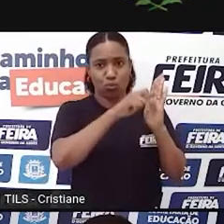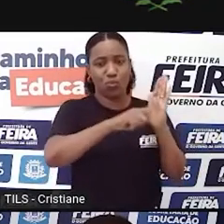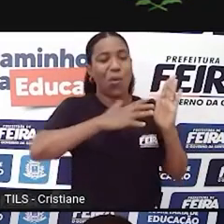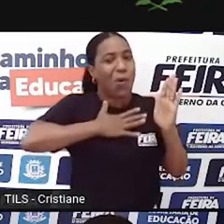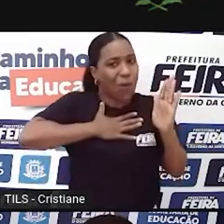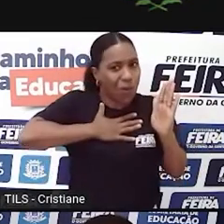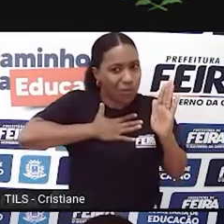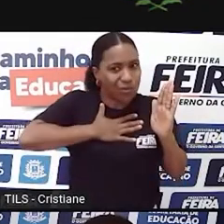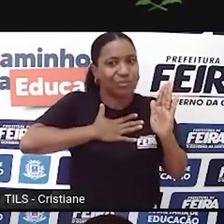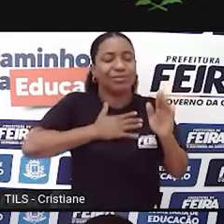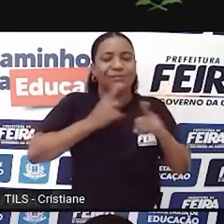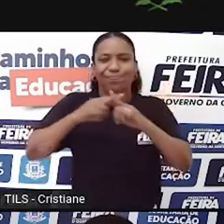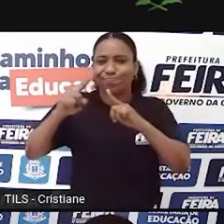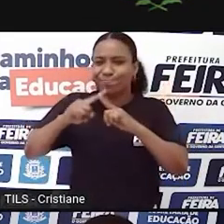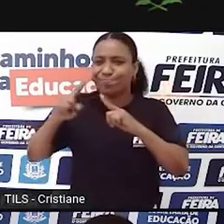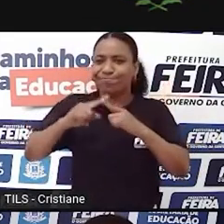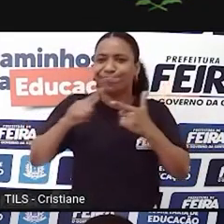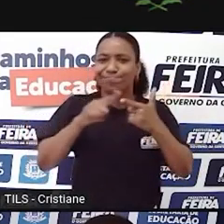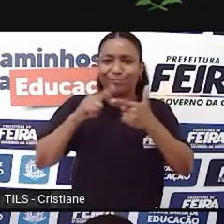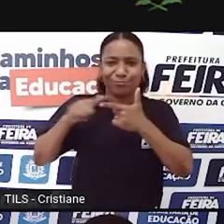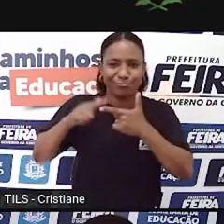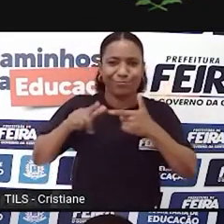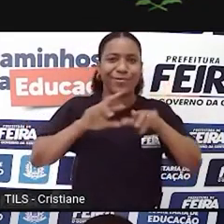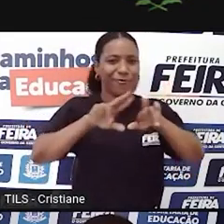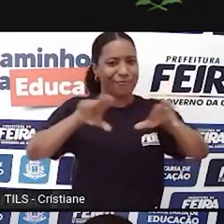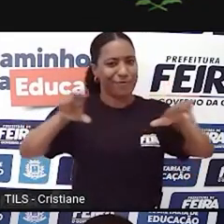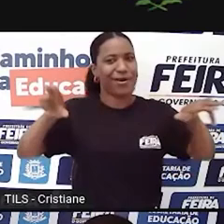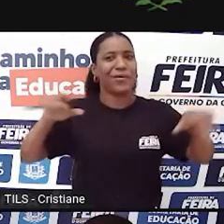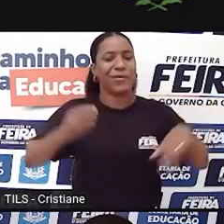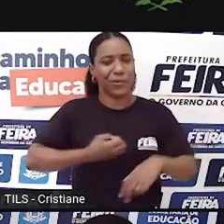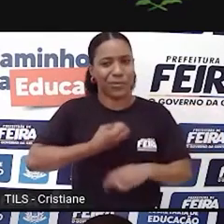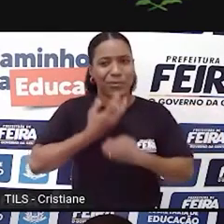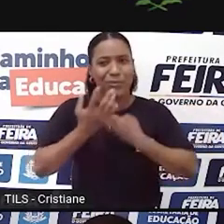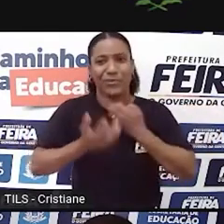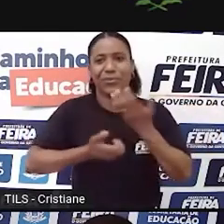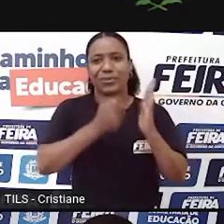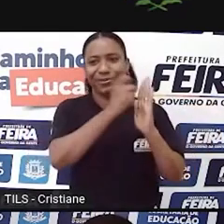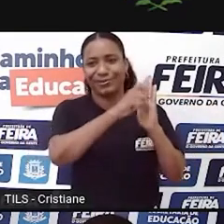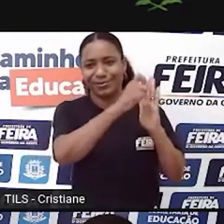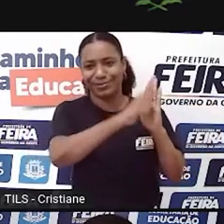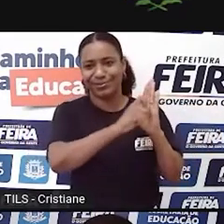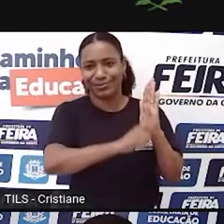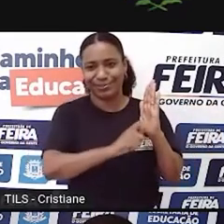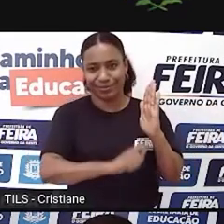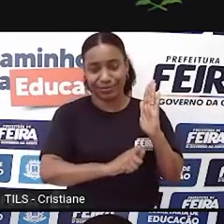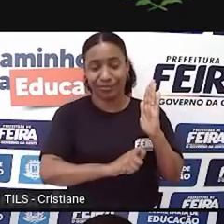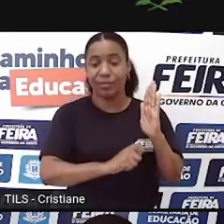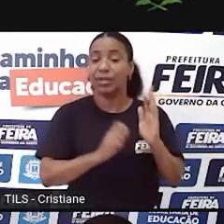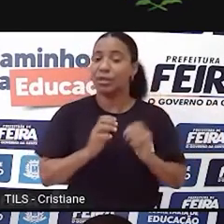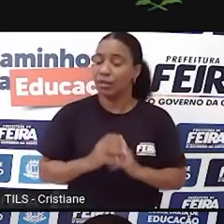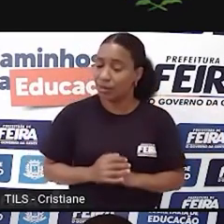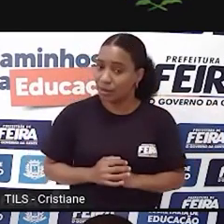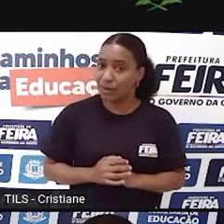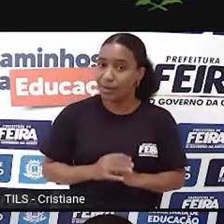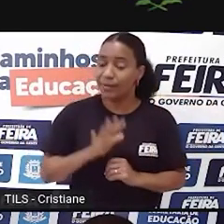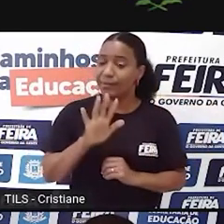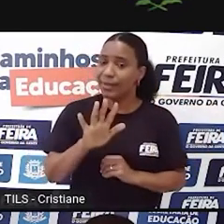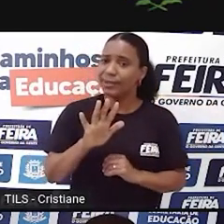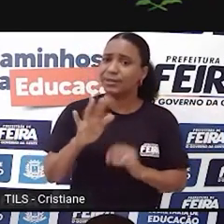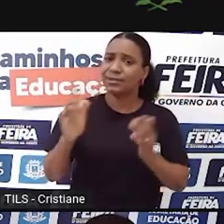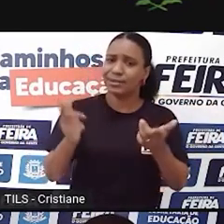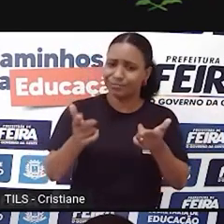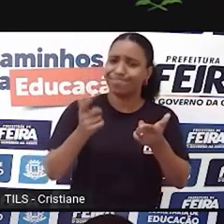assim, muitas produções literárias que foram silenciadas por muito tempo por questões